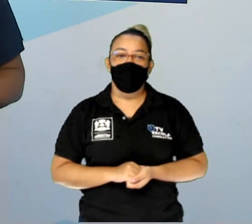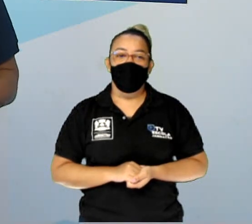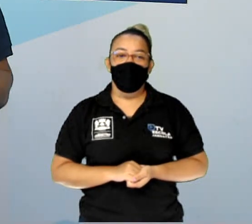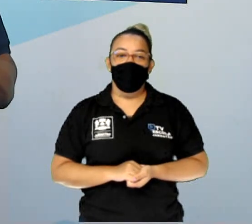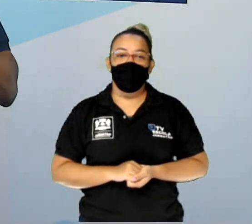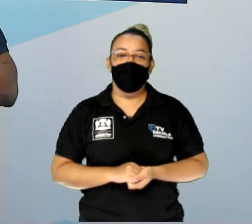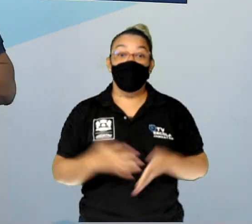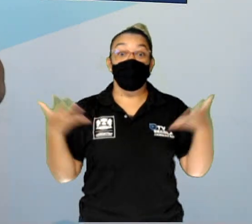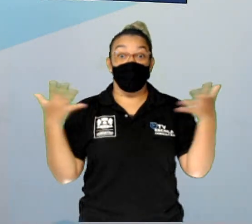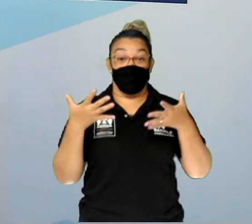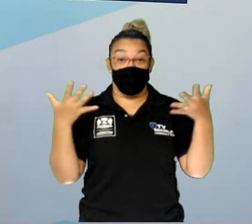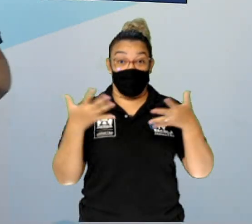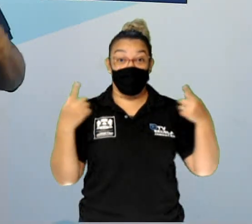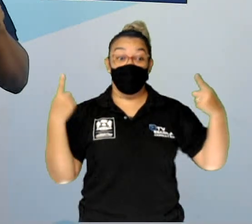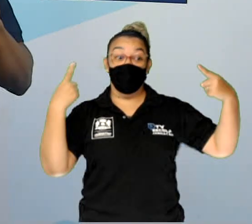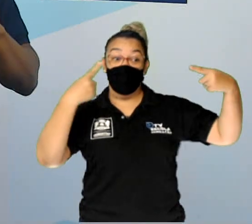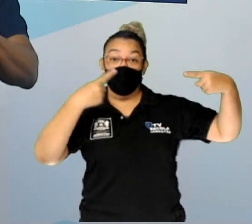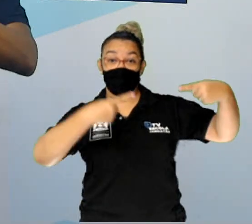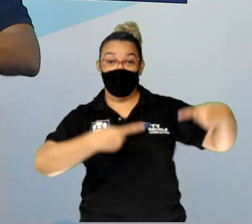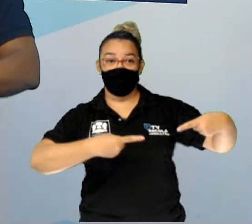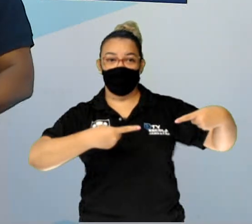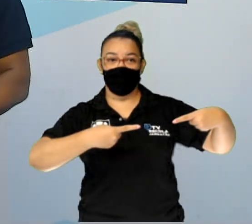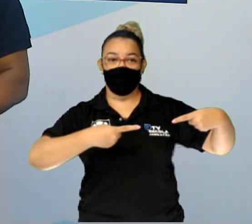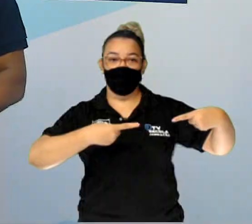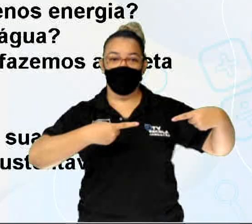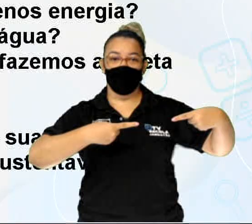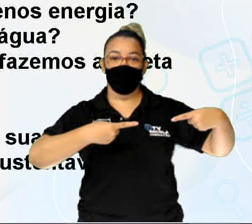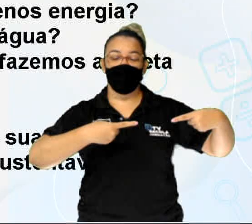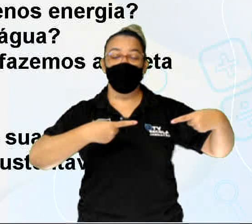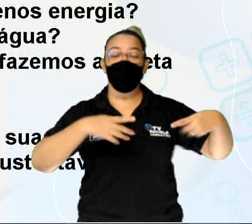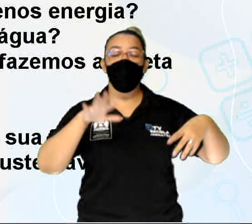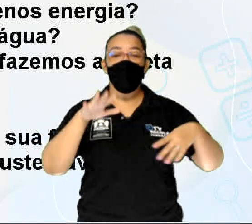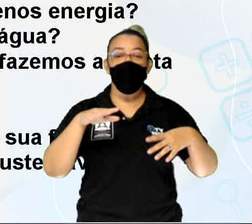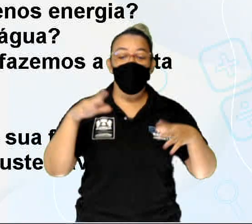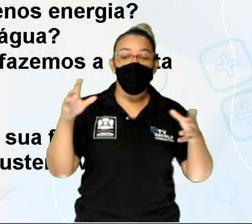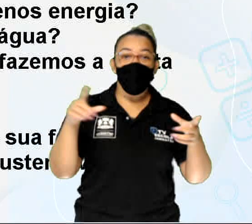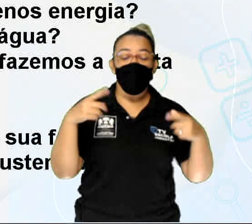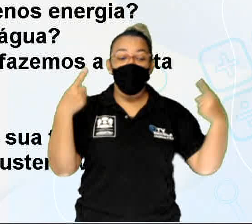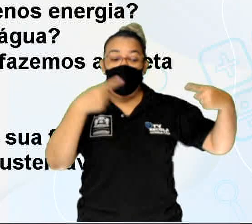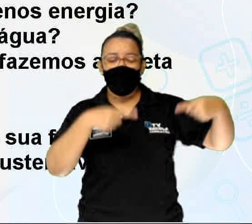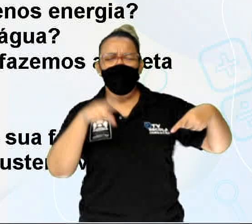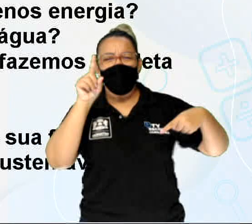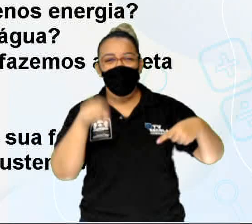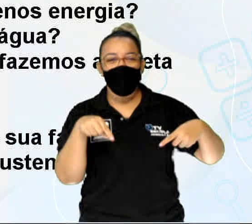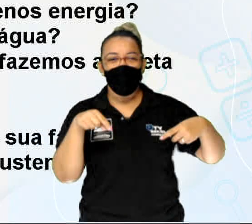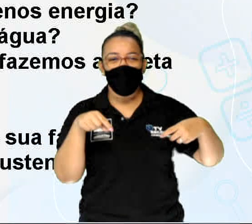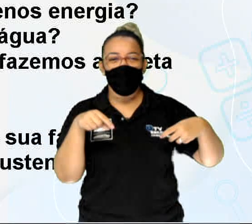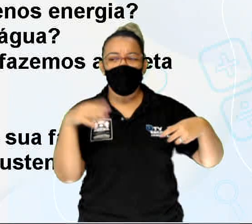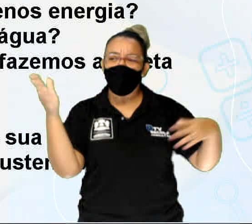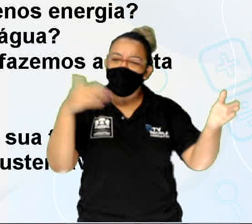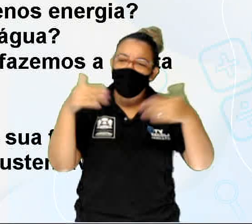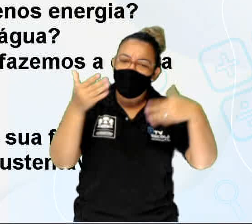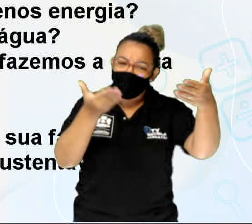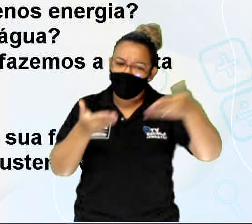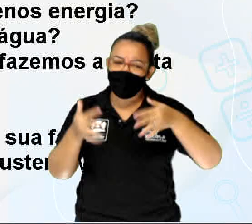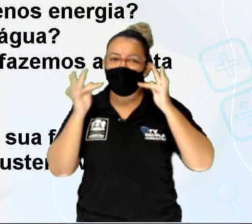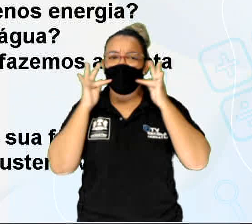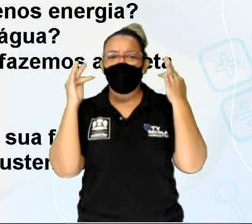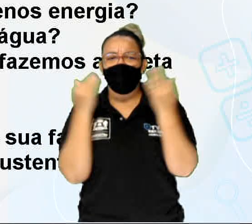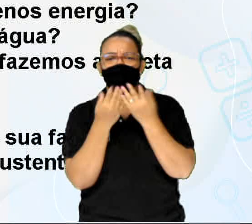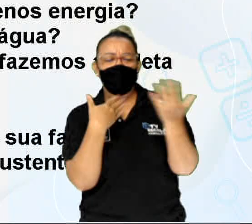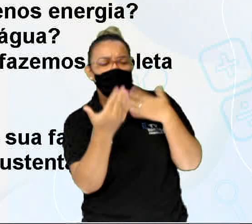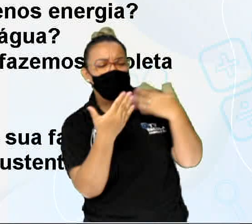Vamos agora para o nosso desafio, ok? O nosso desafio é seguinte. Junte sua família e